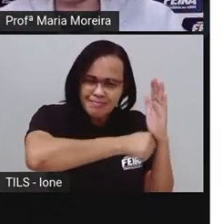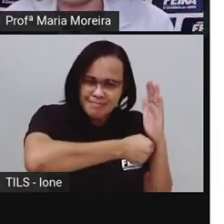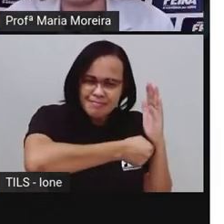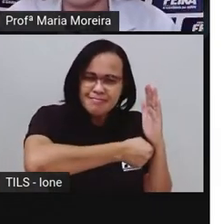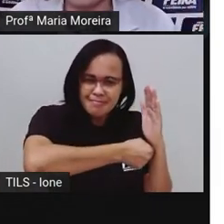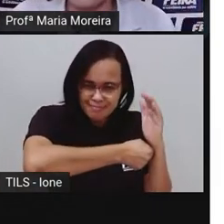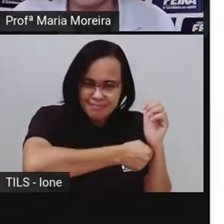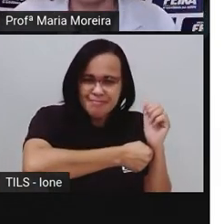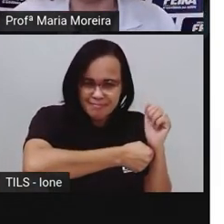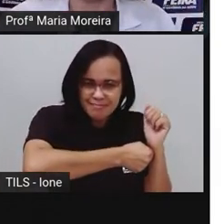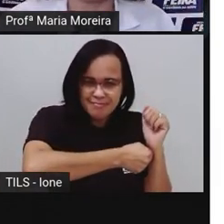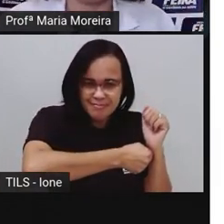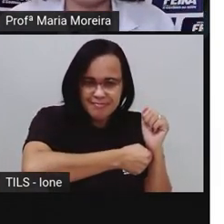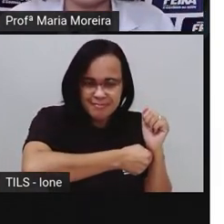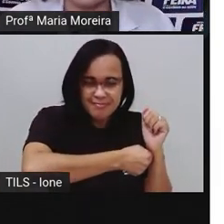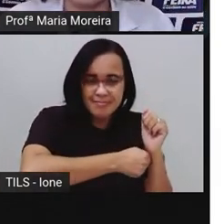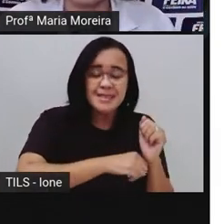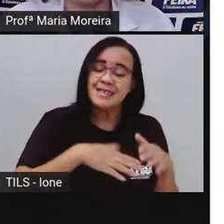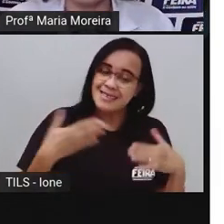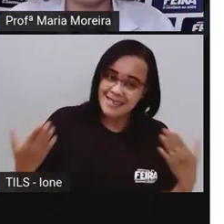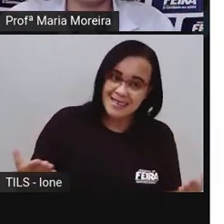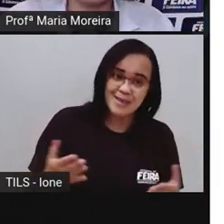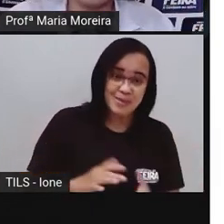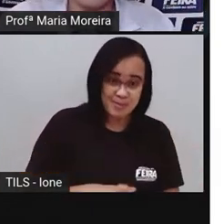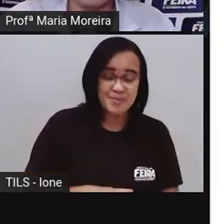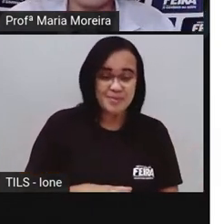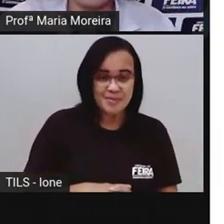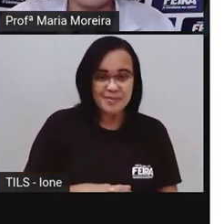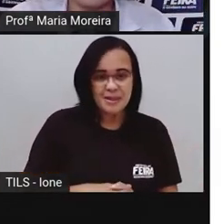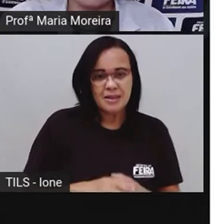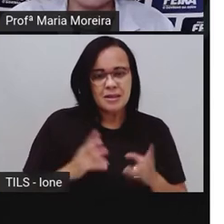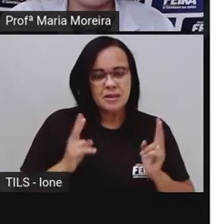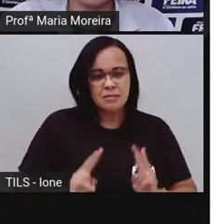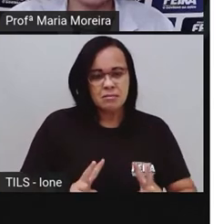assim, a gente não sabe direitinho. Pois é, vamos continuar.